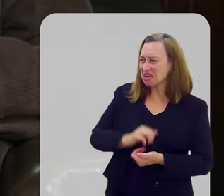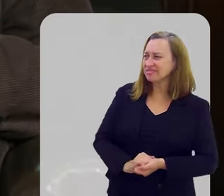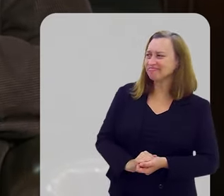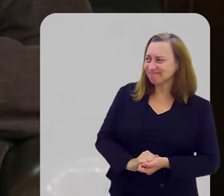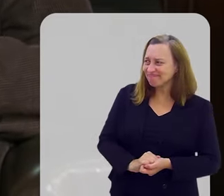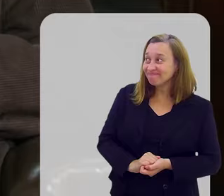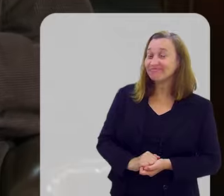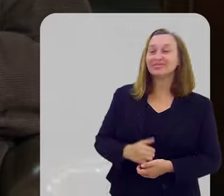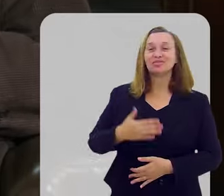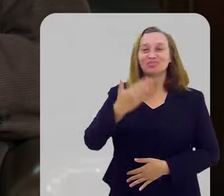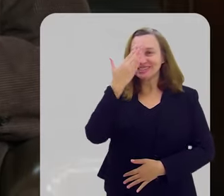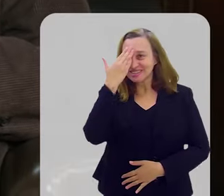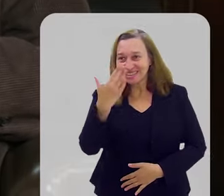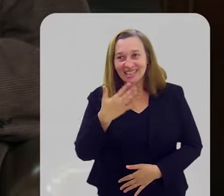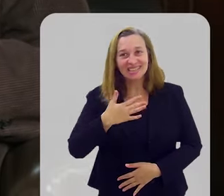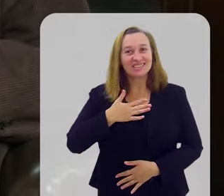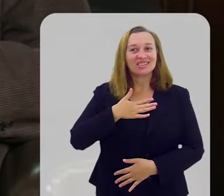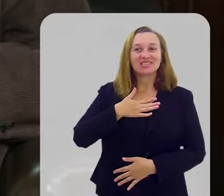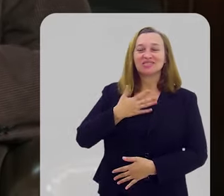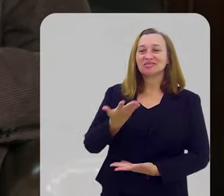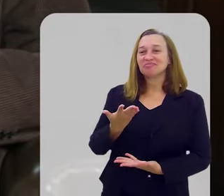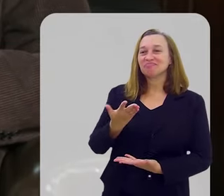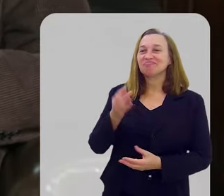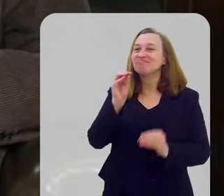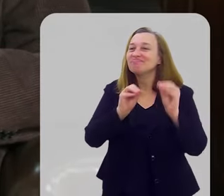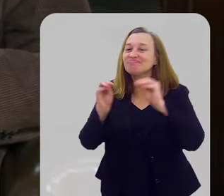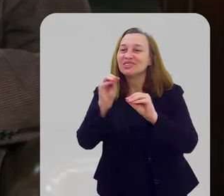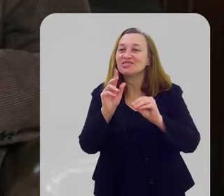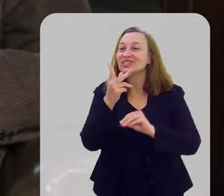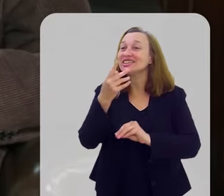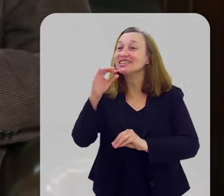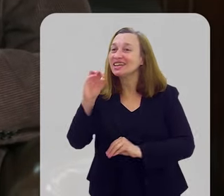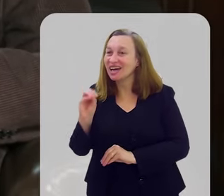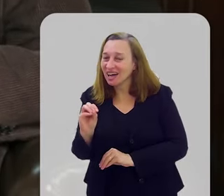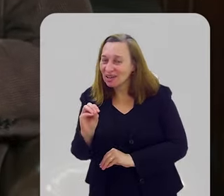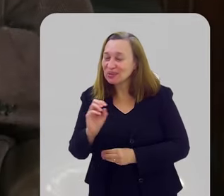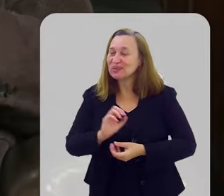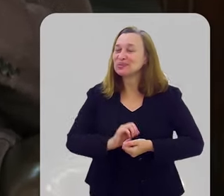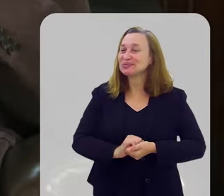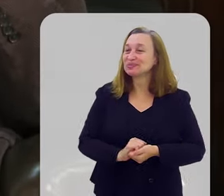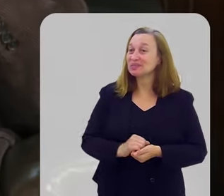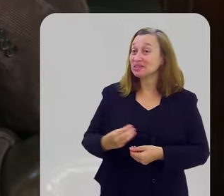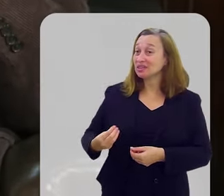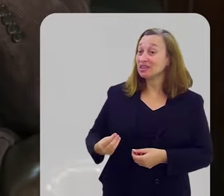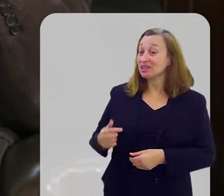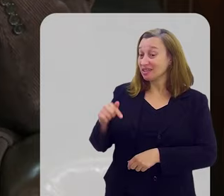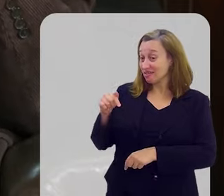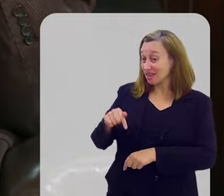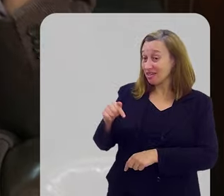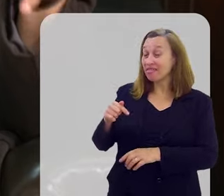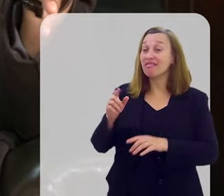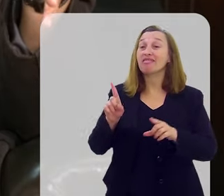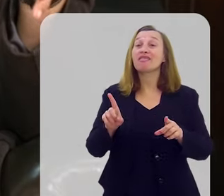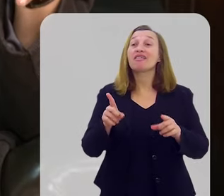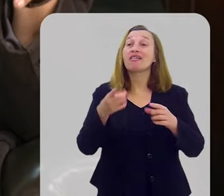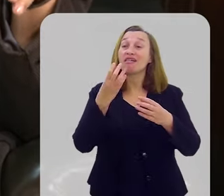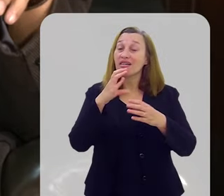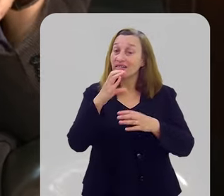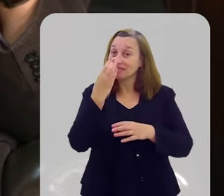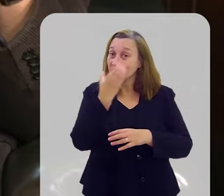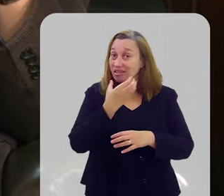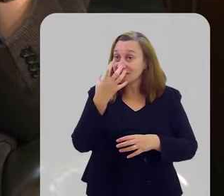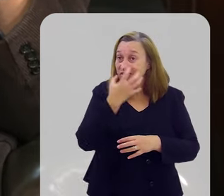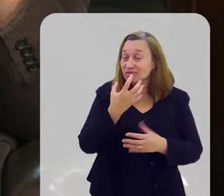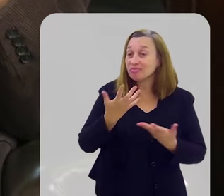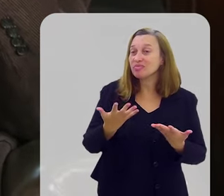cantando. Obrigado pelo carinho. Eu quero mandar um beijo muito grande no Iago Cleiton, que esteve aqui no segundo bloco, no quadro da revelação.